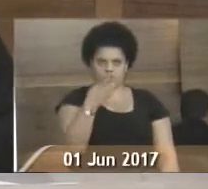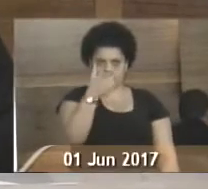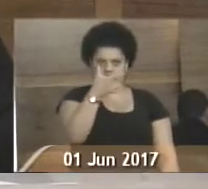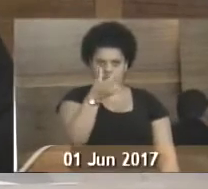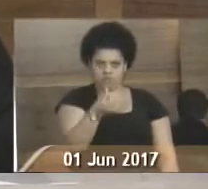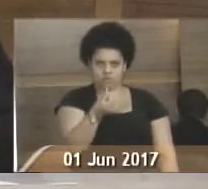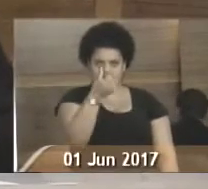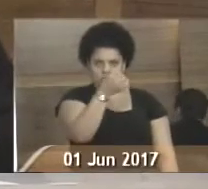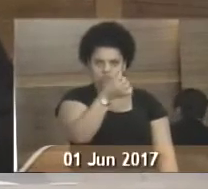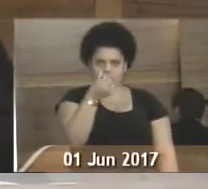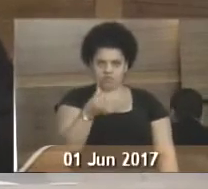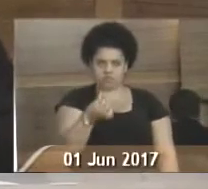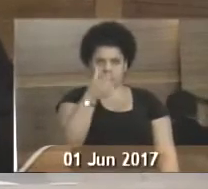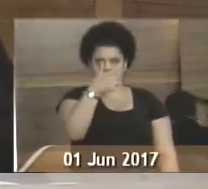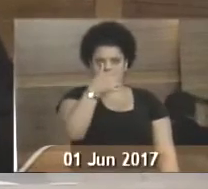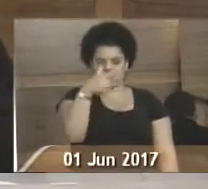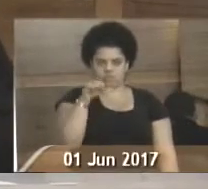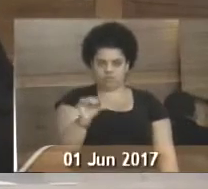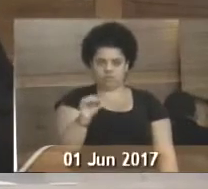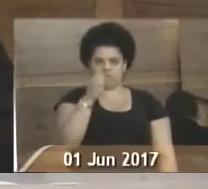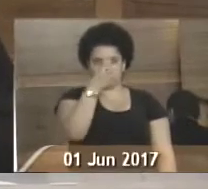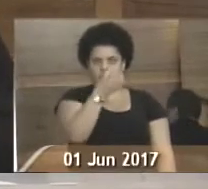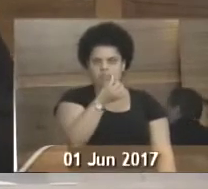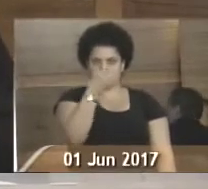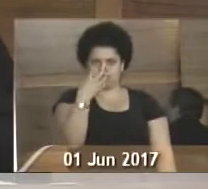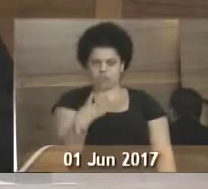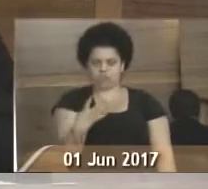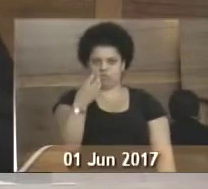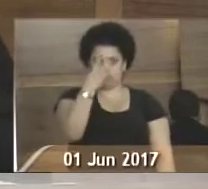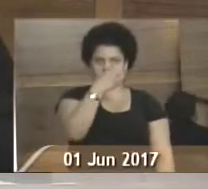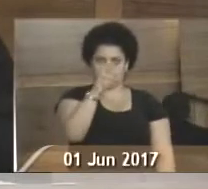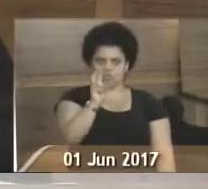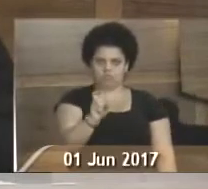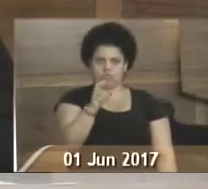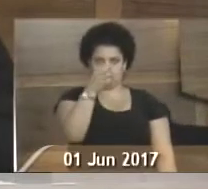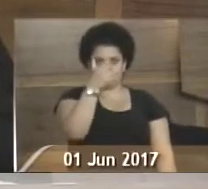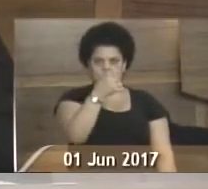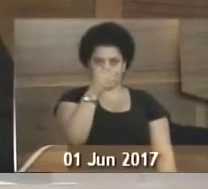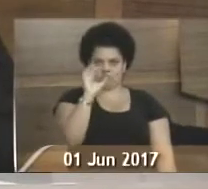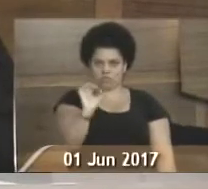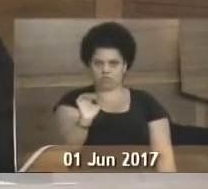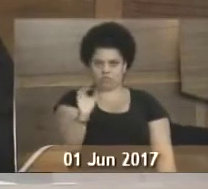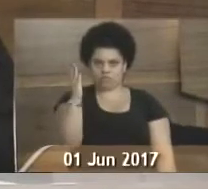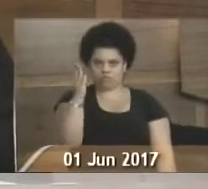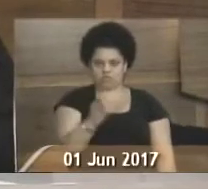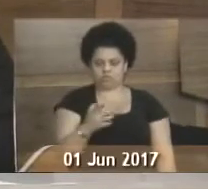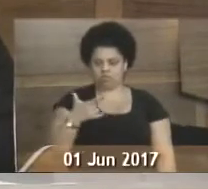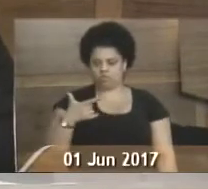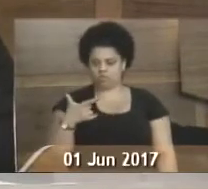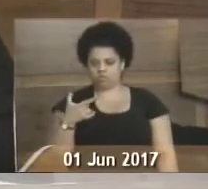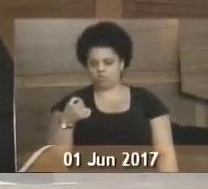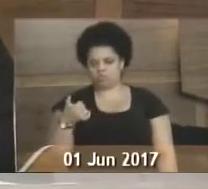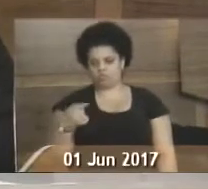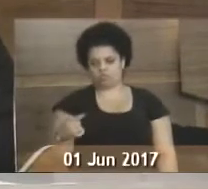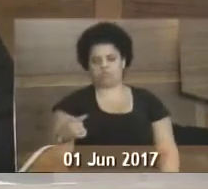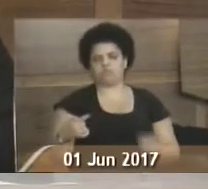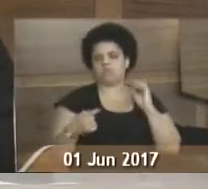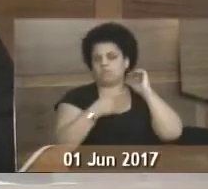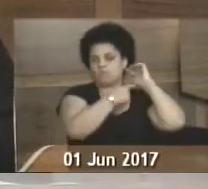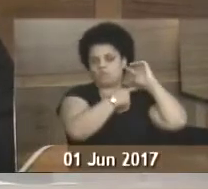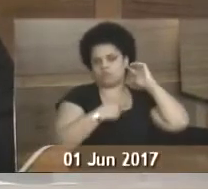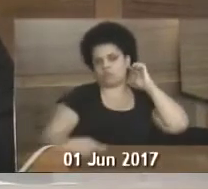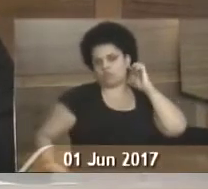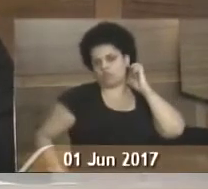26, 66, 29, 64, 35 e 70, barra 2017. O senhor presidente